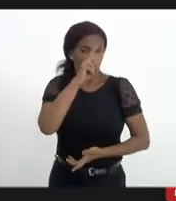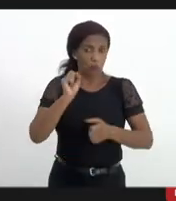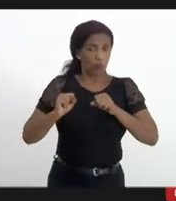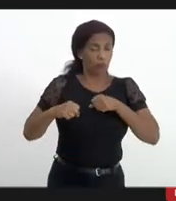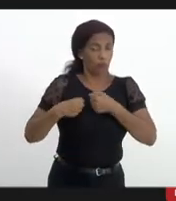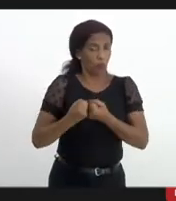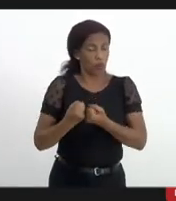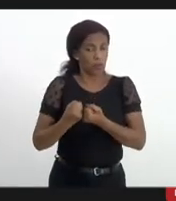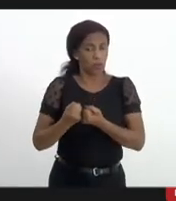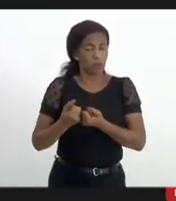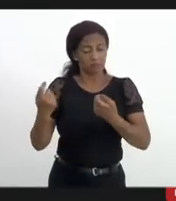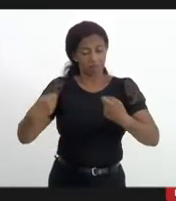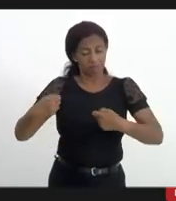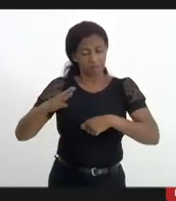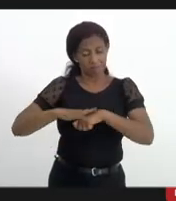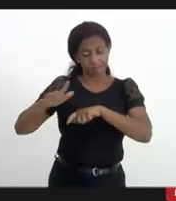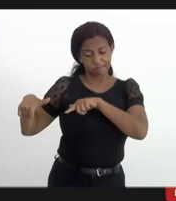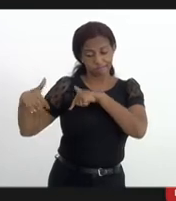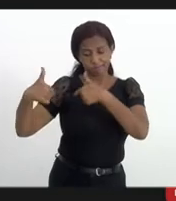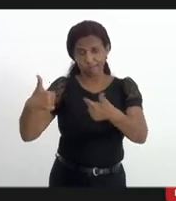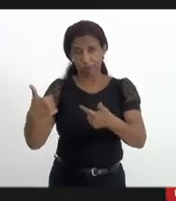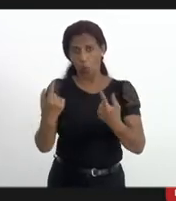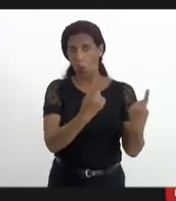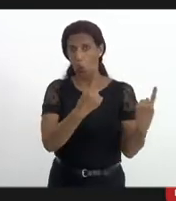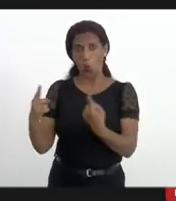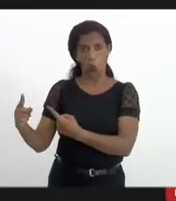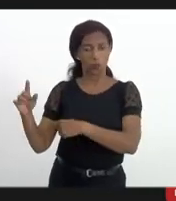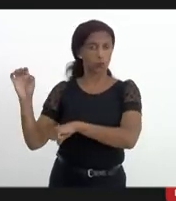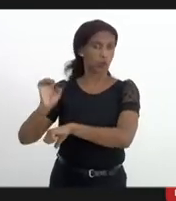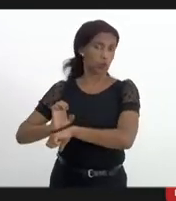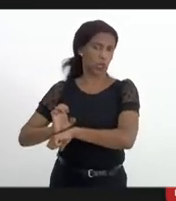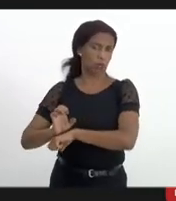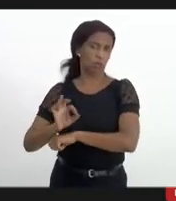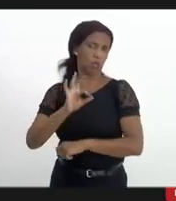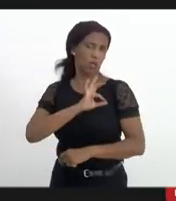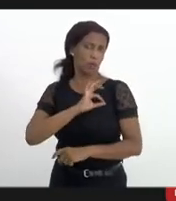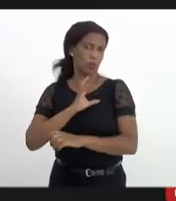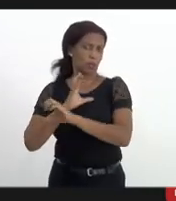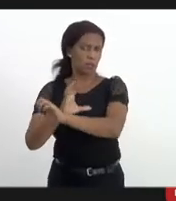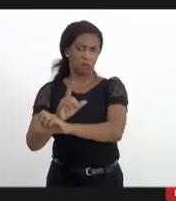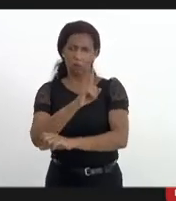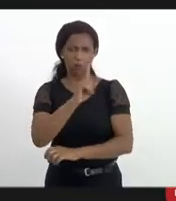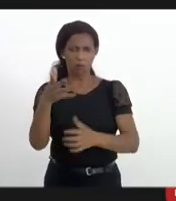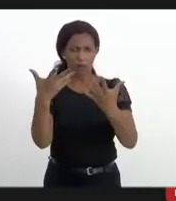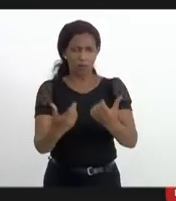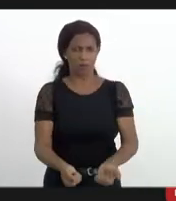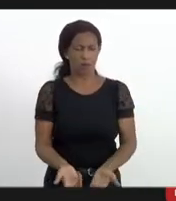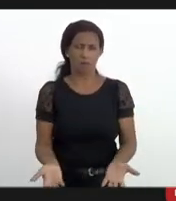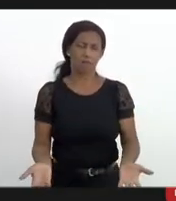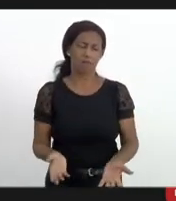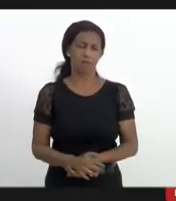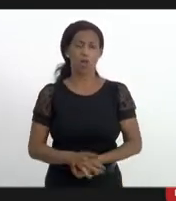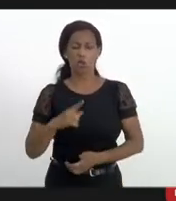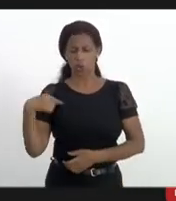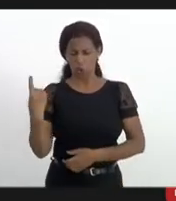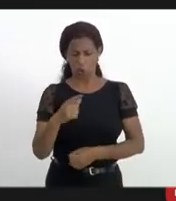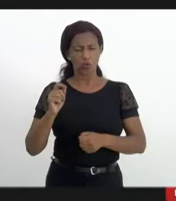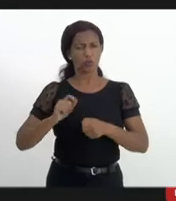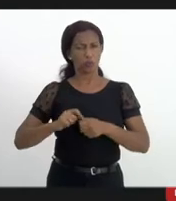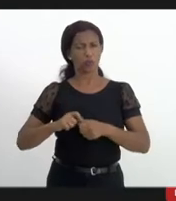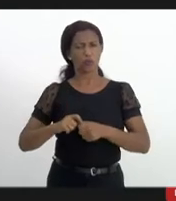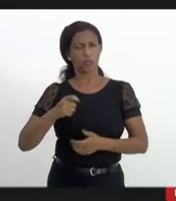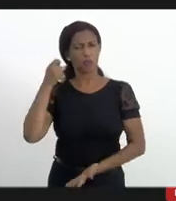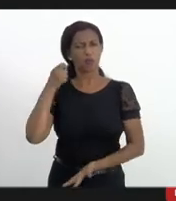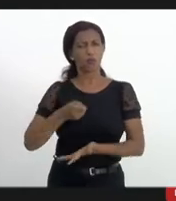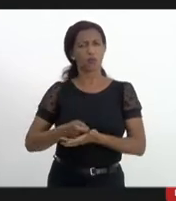necessidade do crime enfrentar o Estado. E aí, a Secretaria de Polícia Civil não vai permitir isso de forma alguma. Nós vamos fazer valer